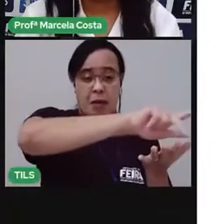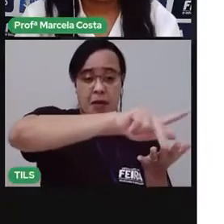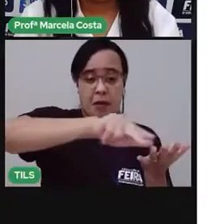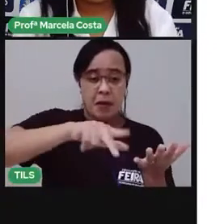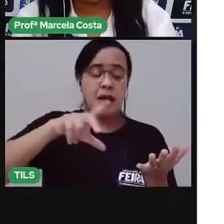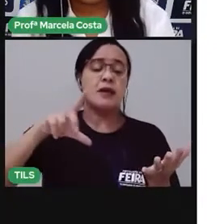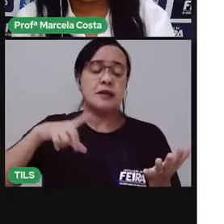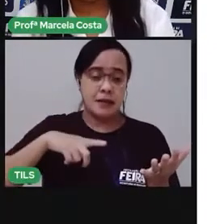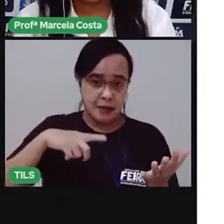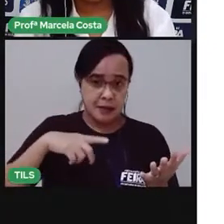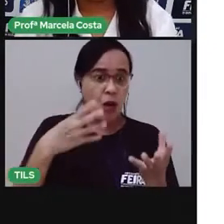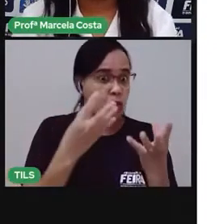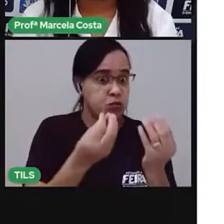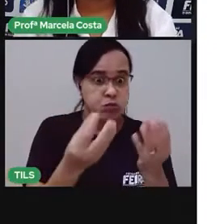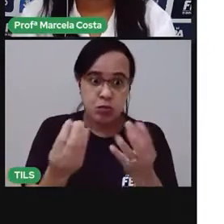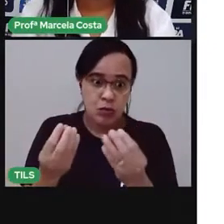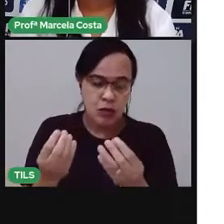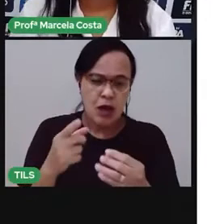Você mora em apartamento?